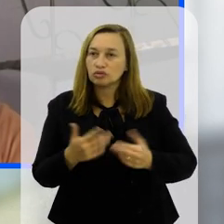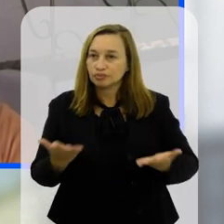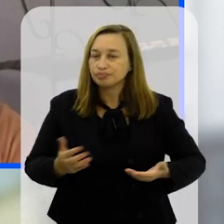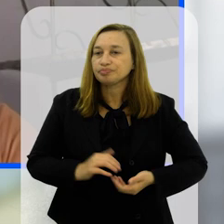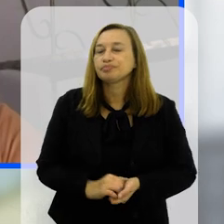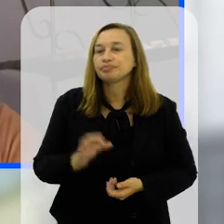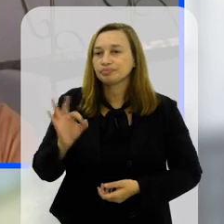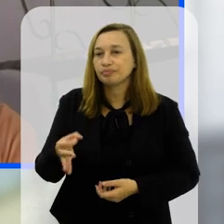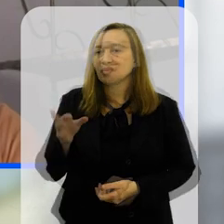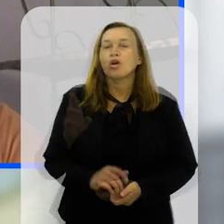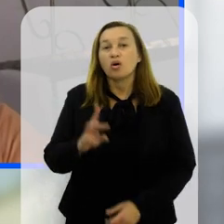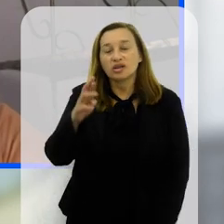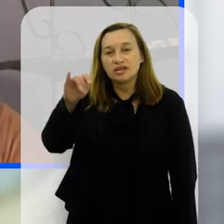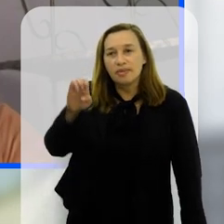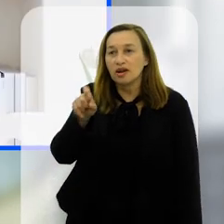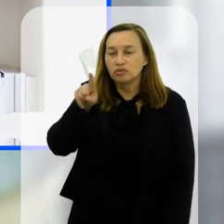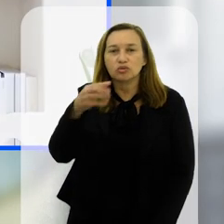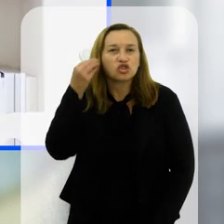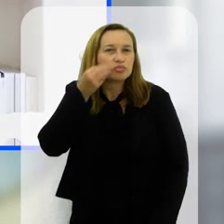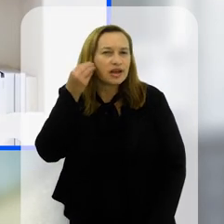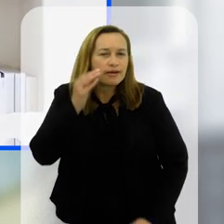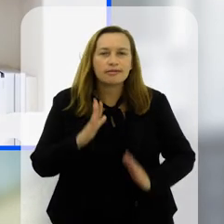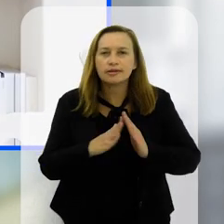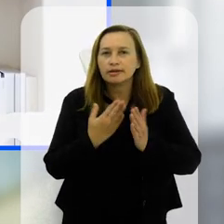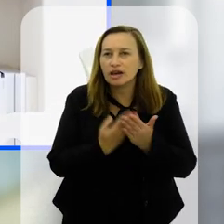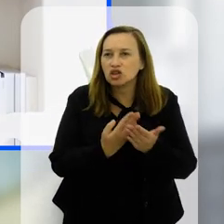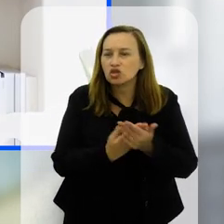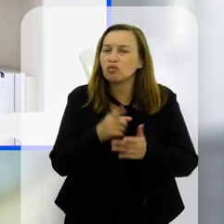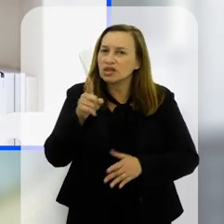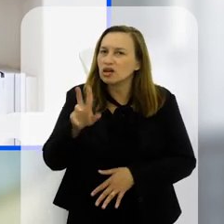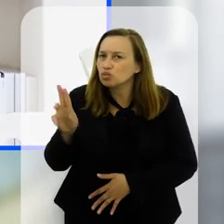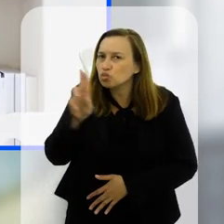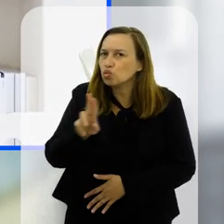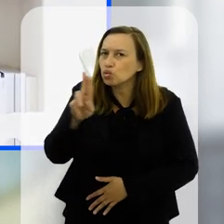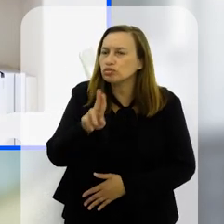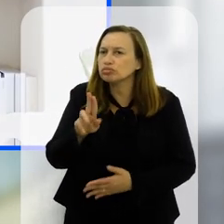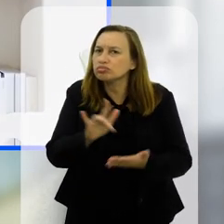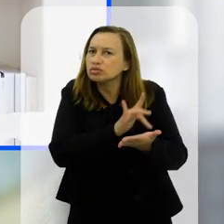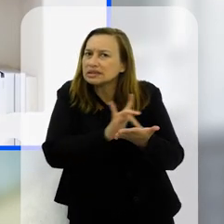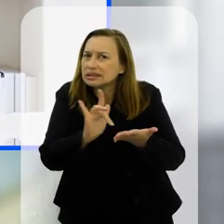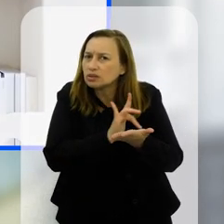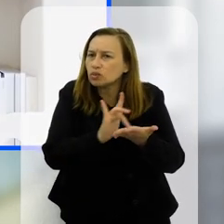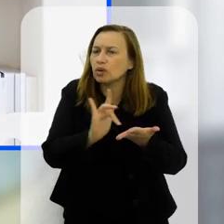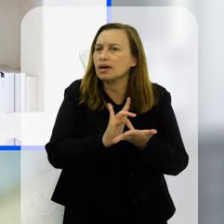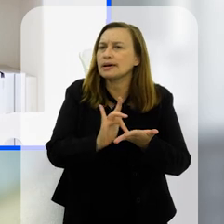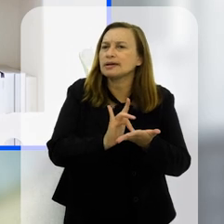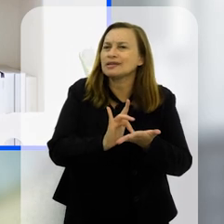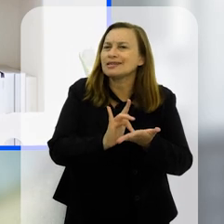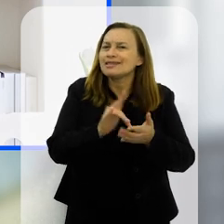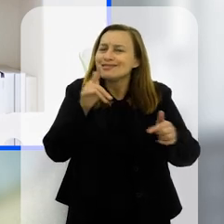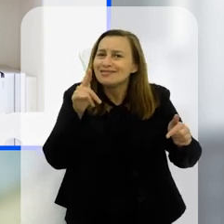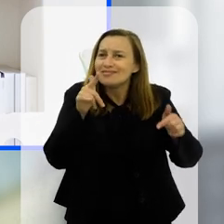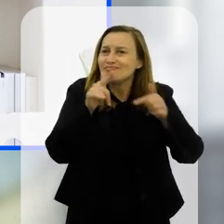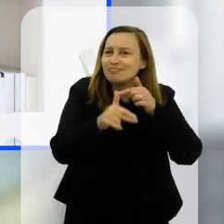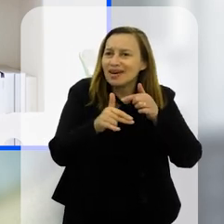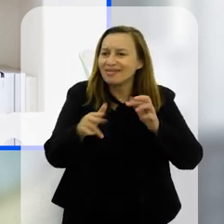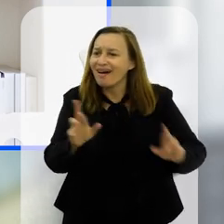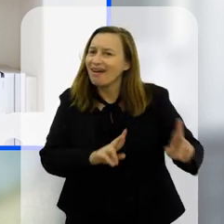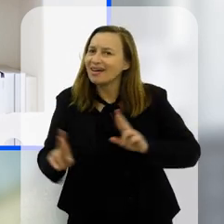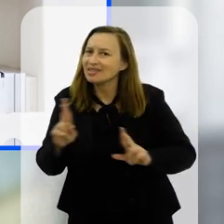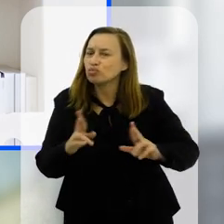tá certo Rosemary você com a sua vivência em sala de aula também você acha que o celular o uso do celular ele